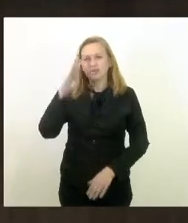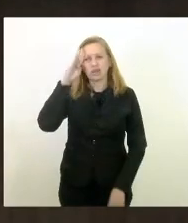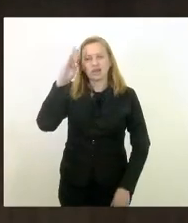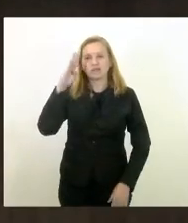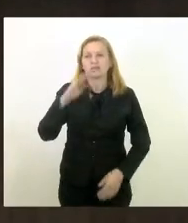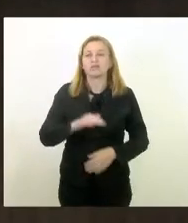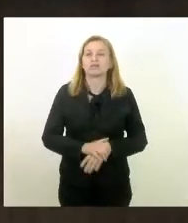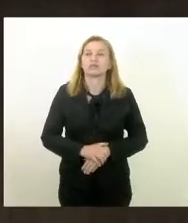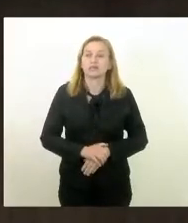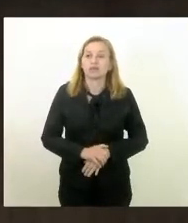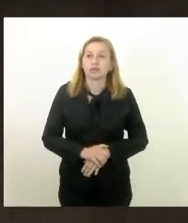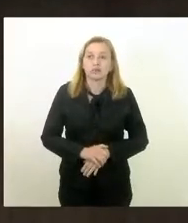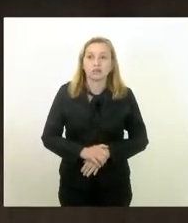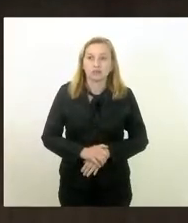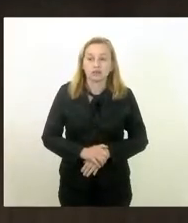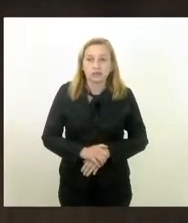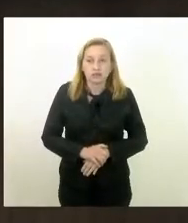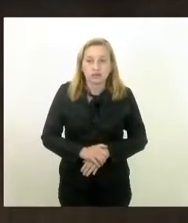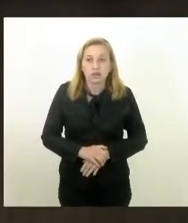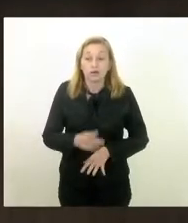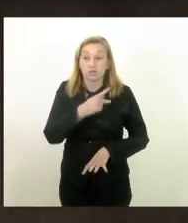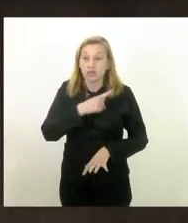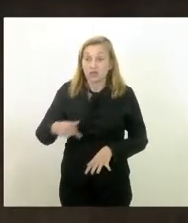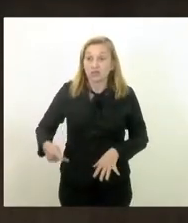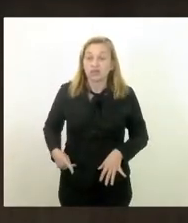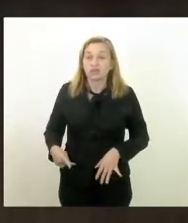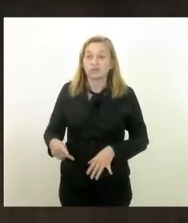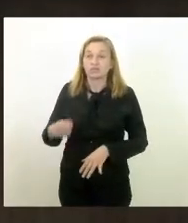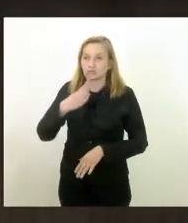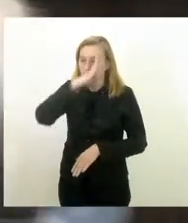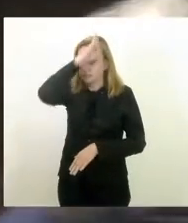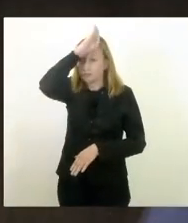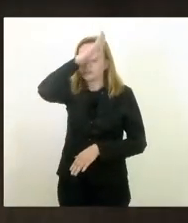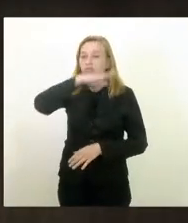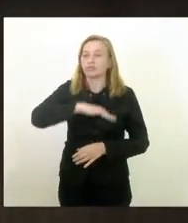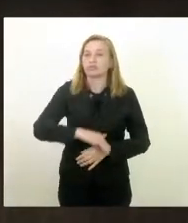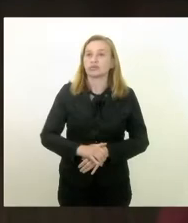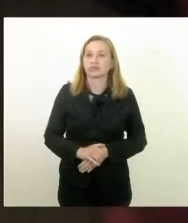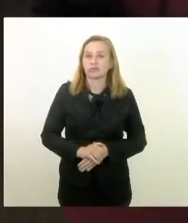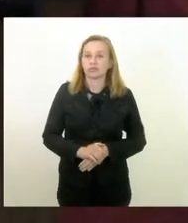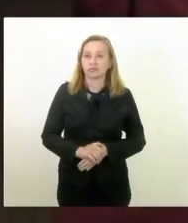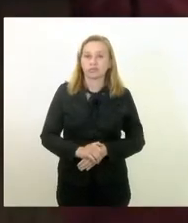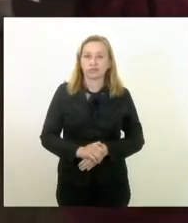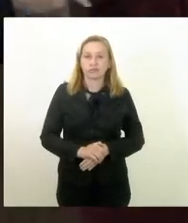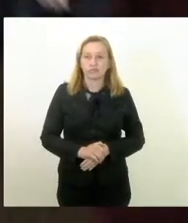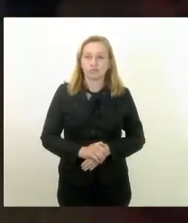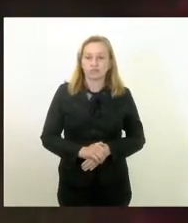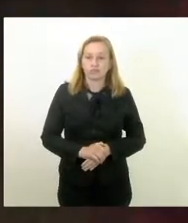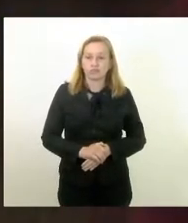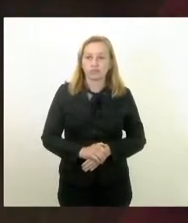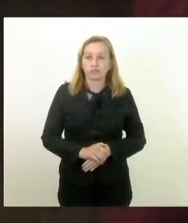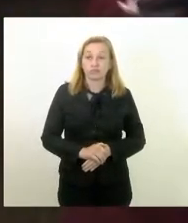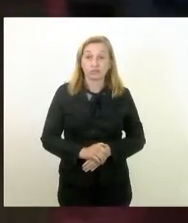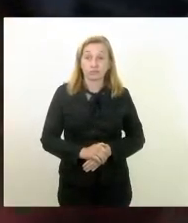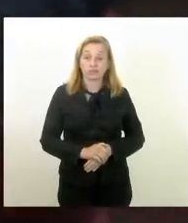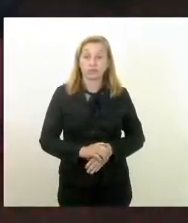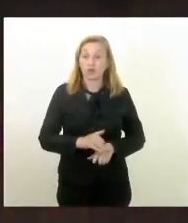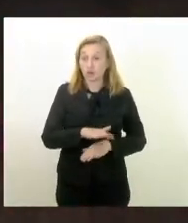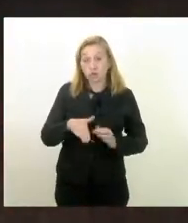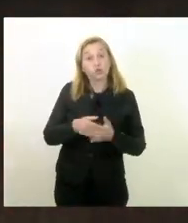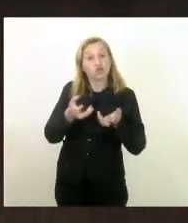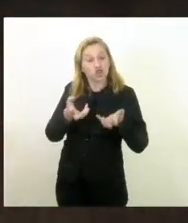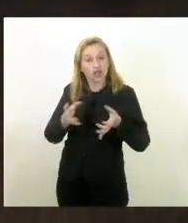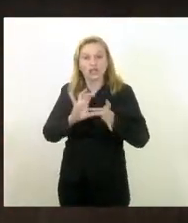vê o presidente Bolsonaro submeter aqueles e aquelas que querem a